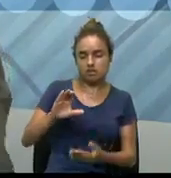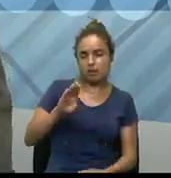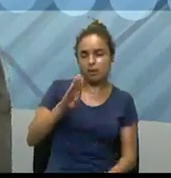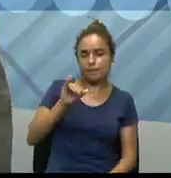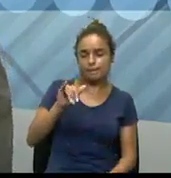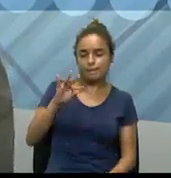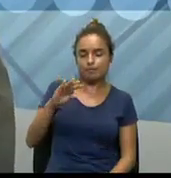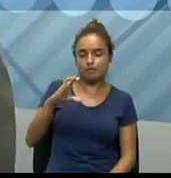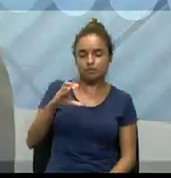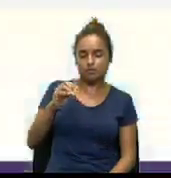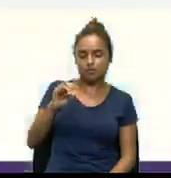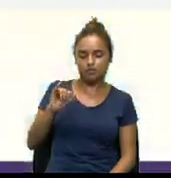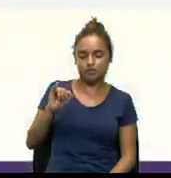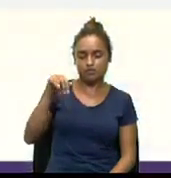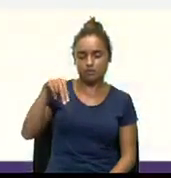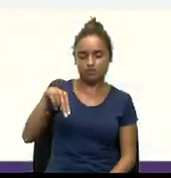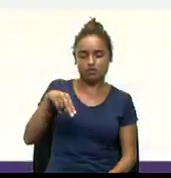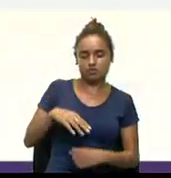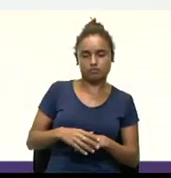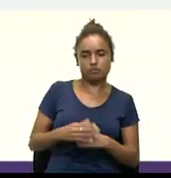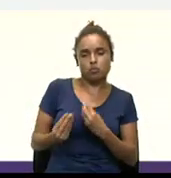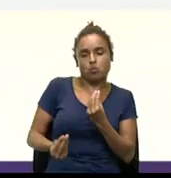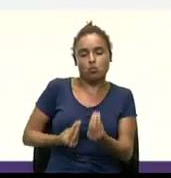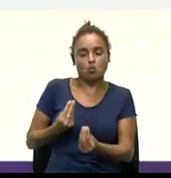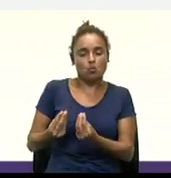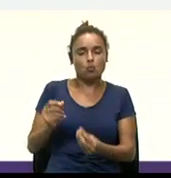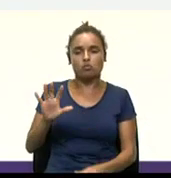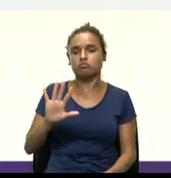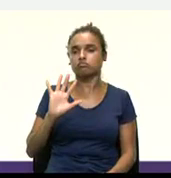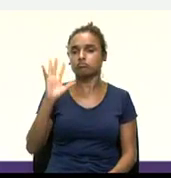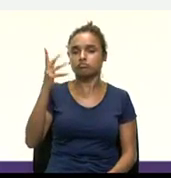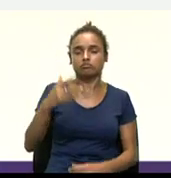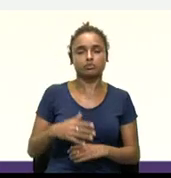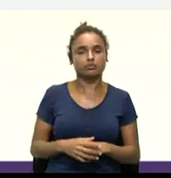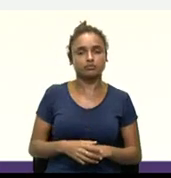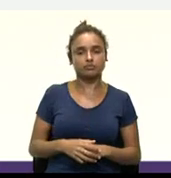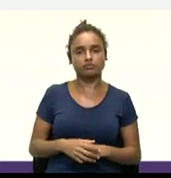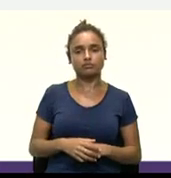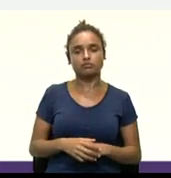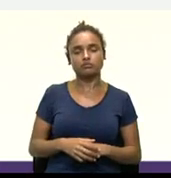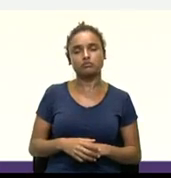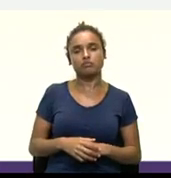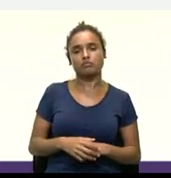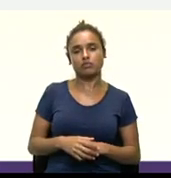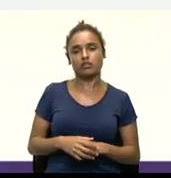E, ainda, como que funciona, então, né, é,